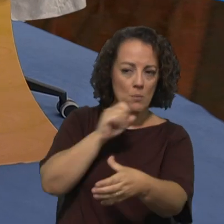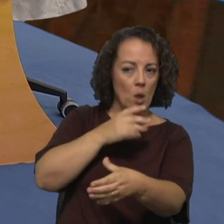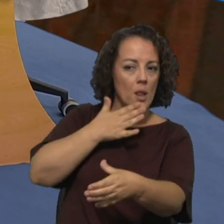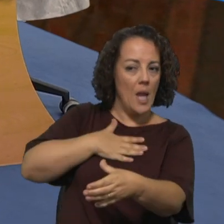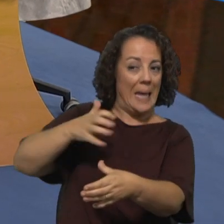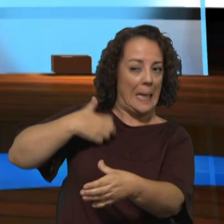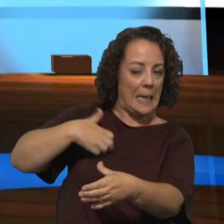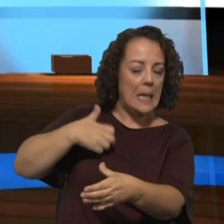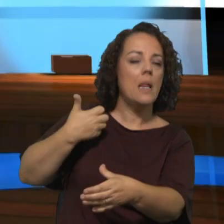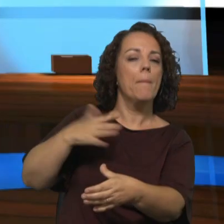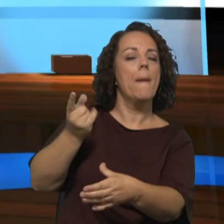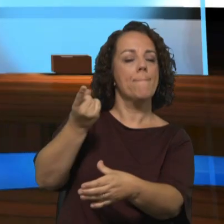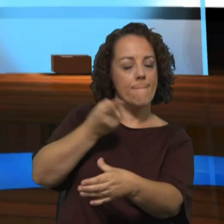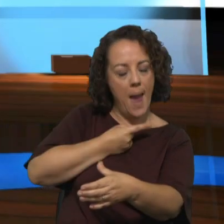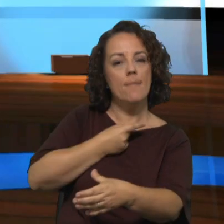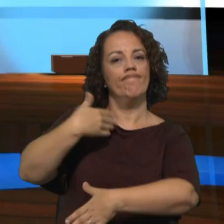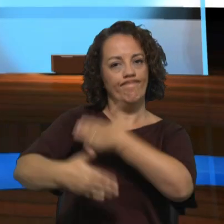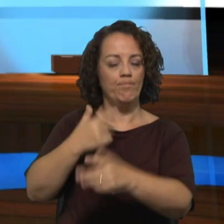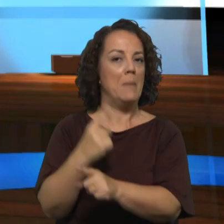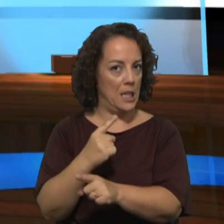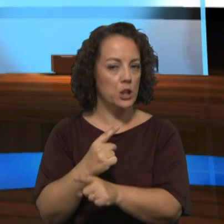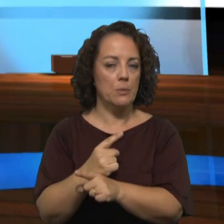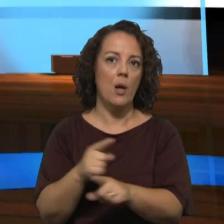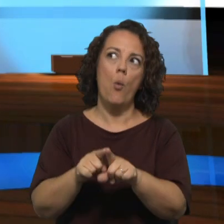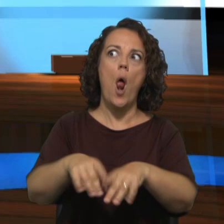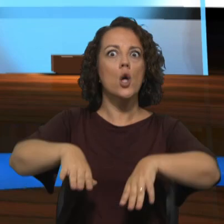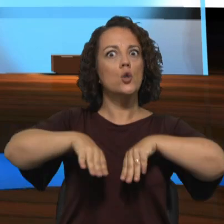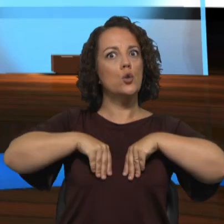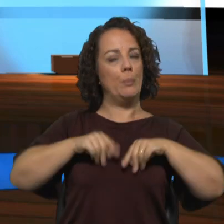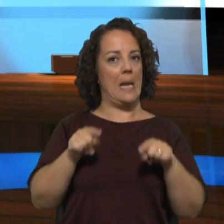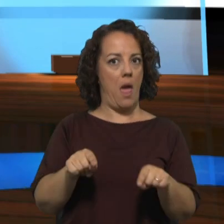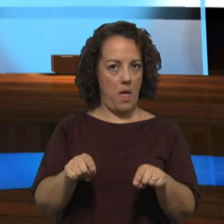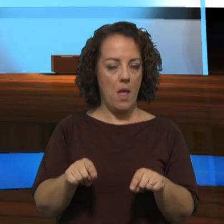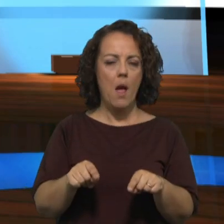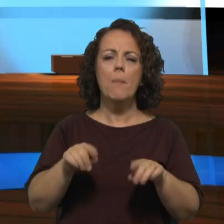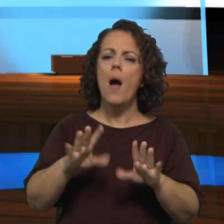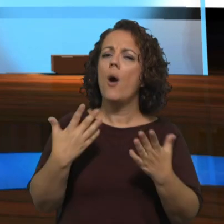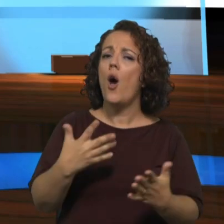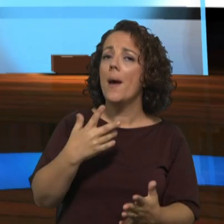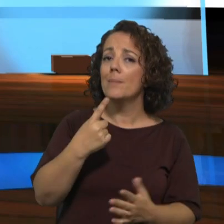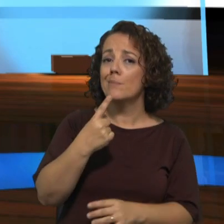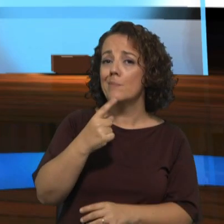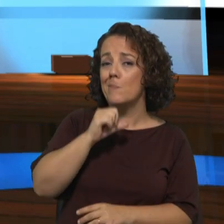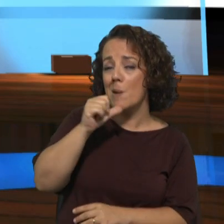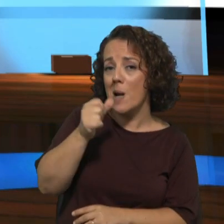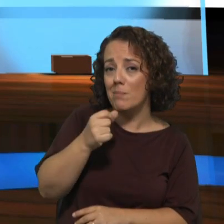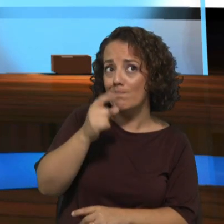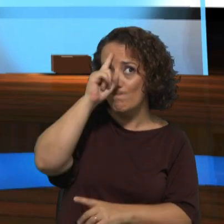assumiu-se isto claramente. Me resta agora perceber se a igreja tem,